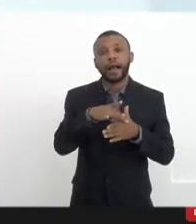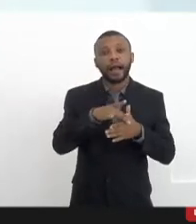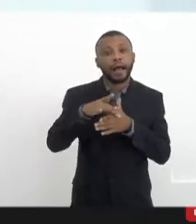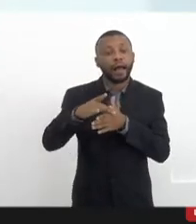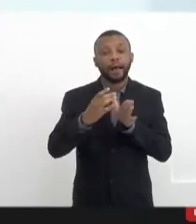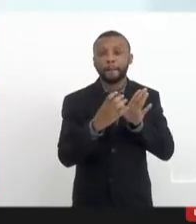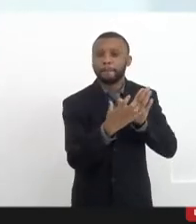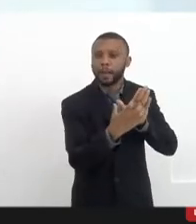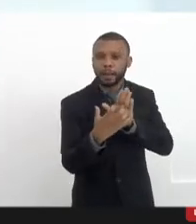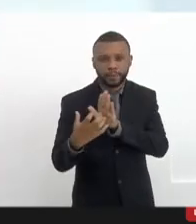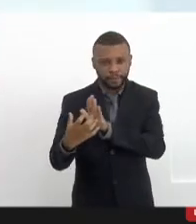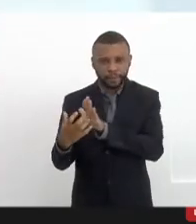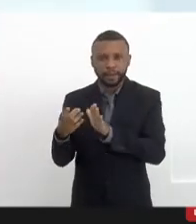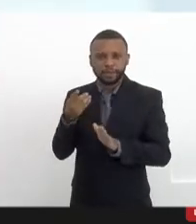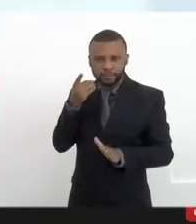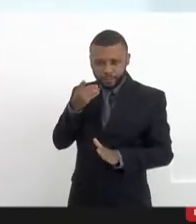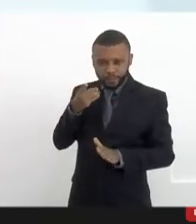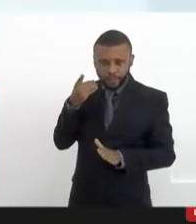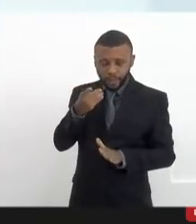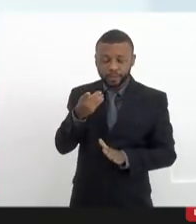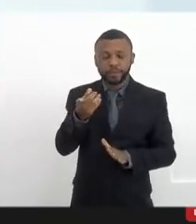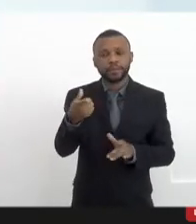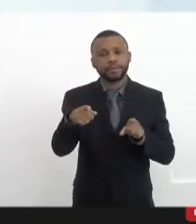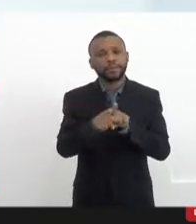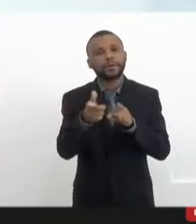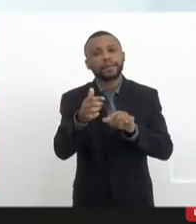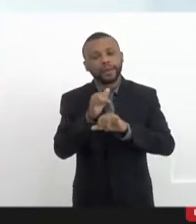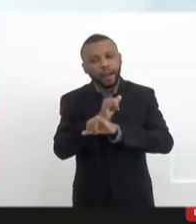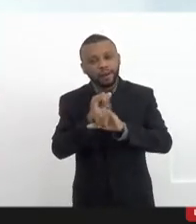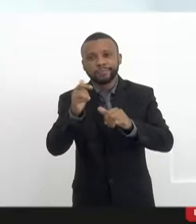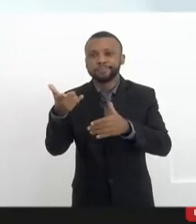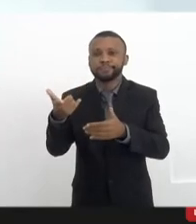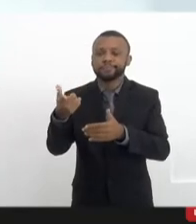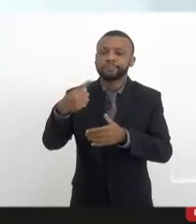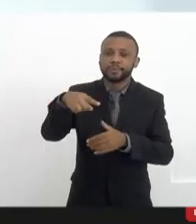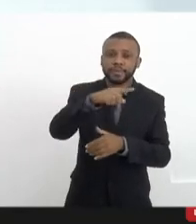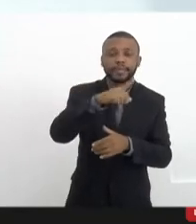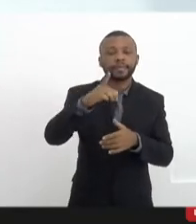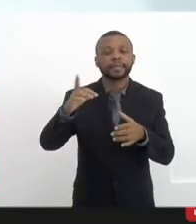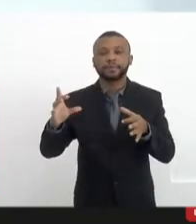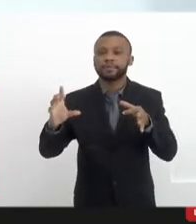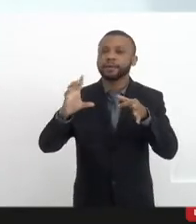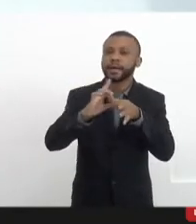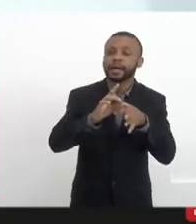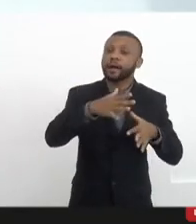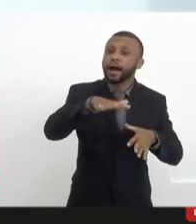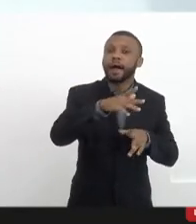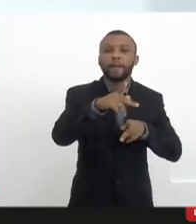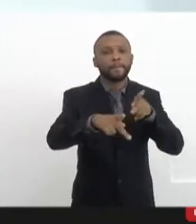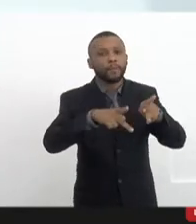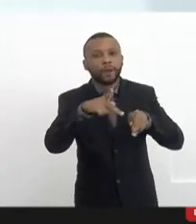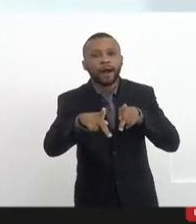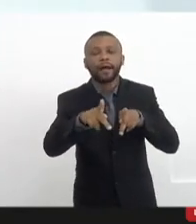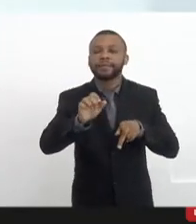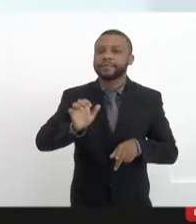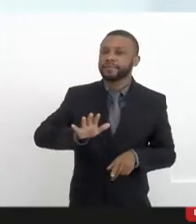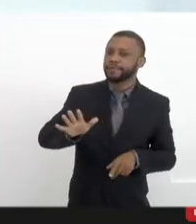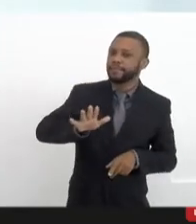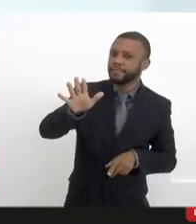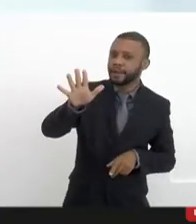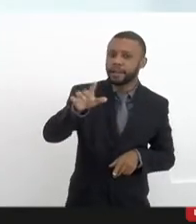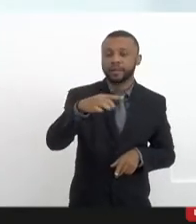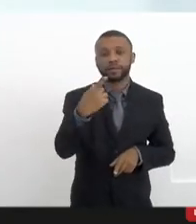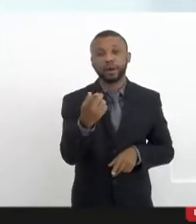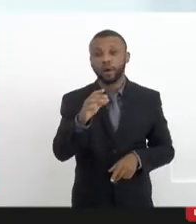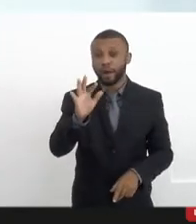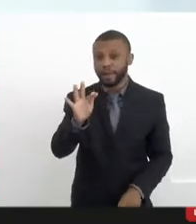queria anunciar aos companheiros todos aqui que estão presentes, que pertencem a mídias populares de favelas e tal, que nós estamos, o